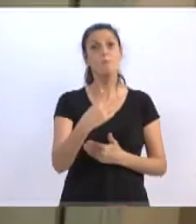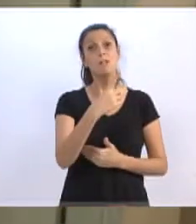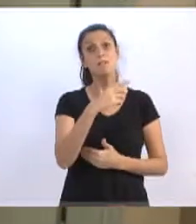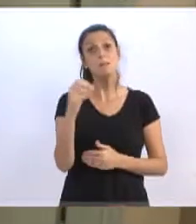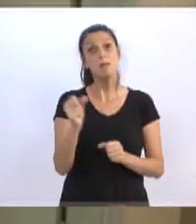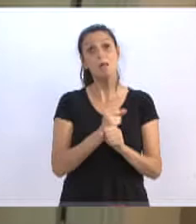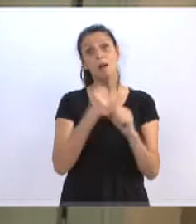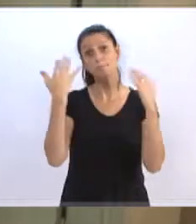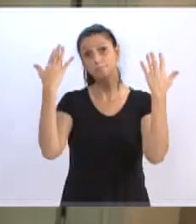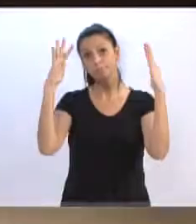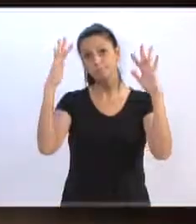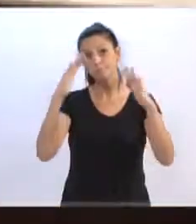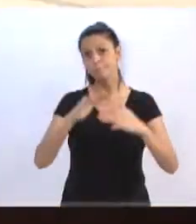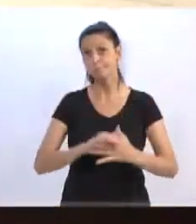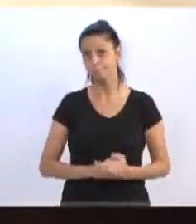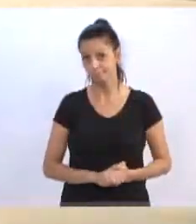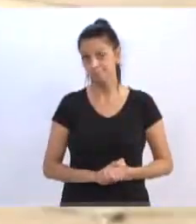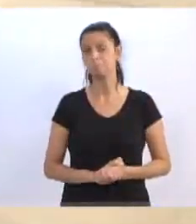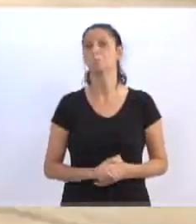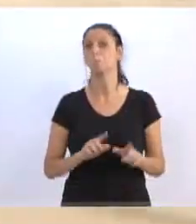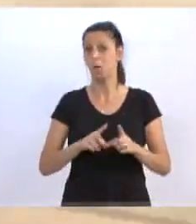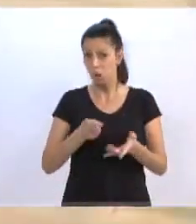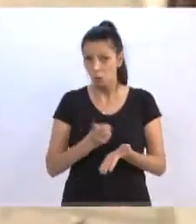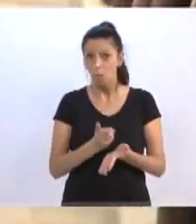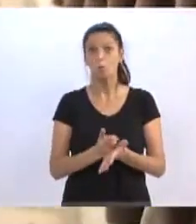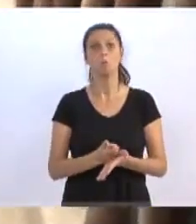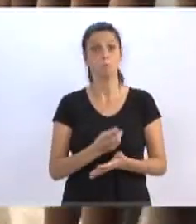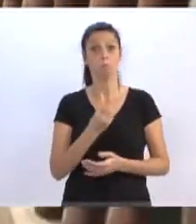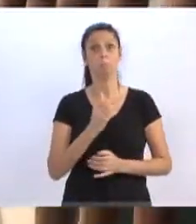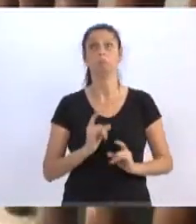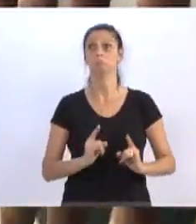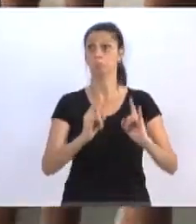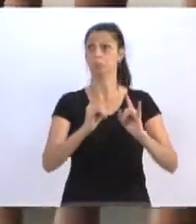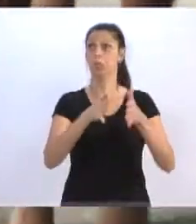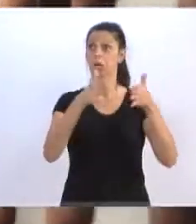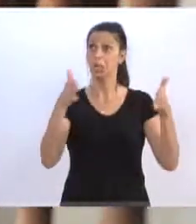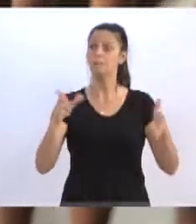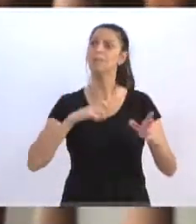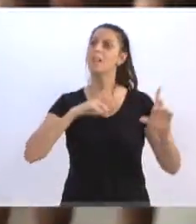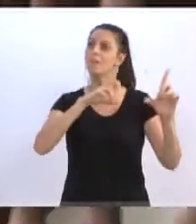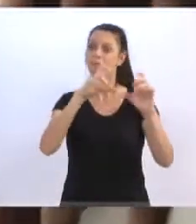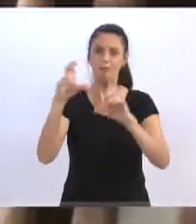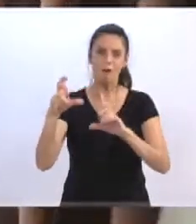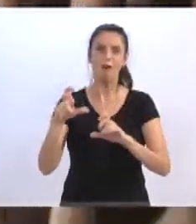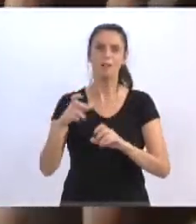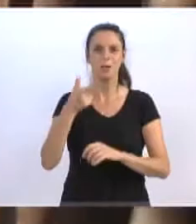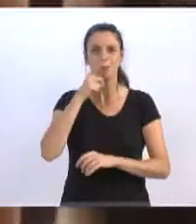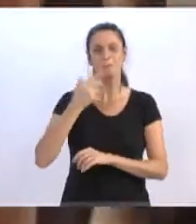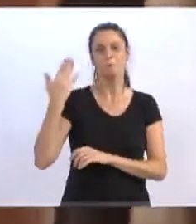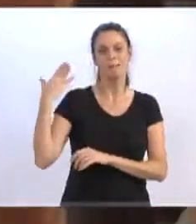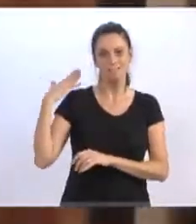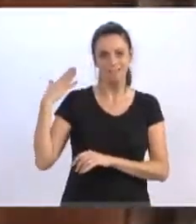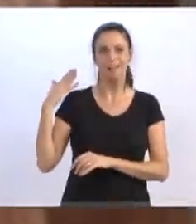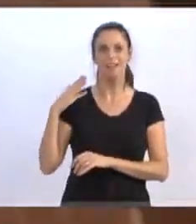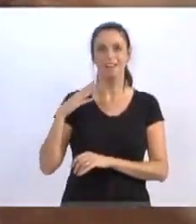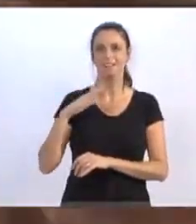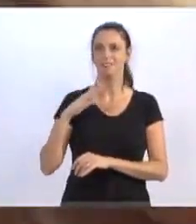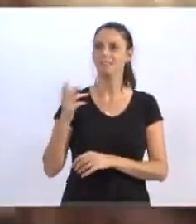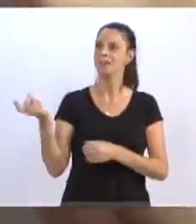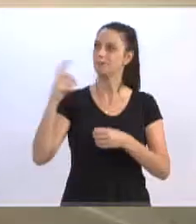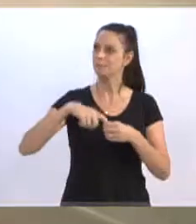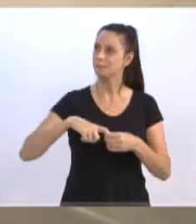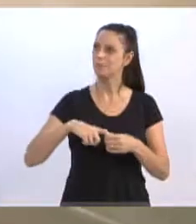anos. E ainda é um grande prédio. Tem umas fotos que eu recuperei no arquivo histórico, e eu vou